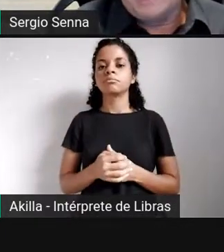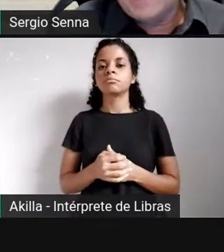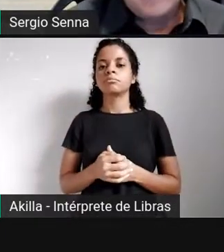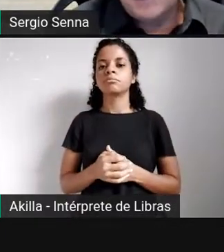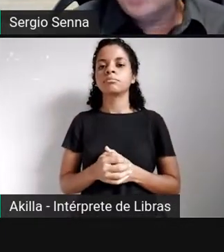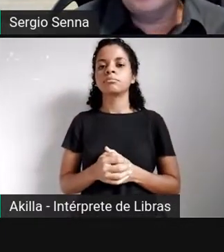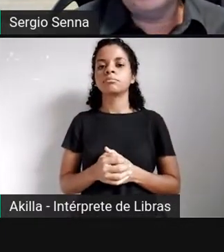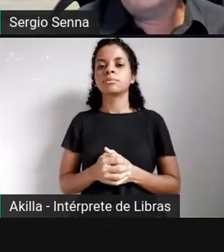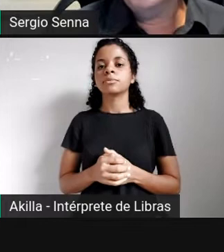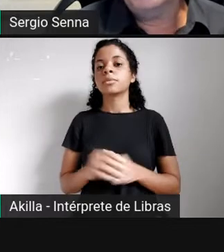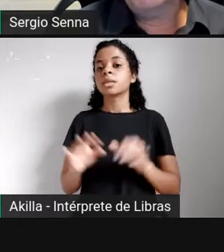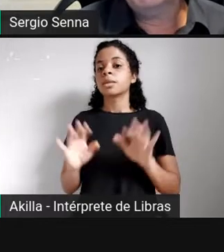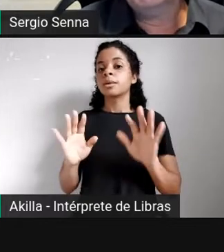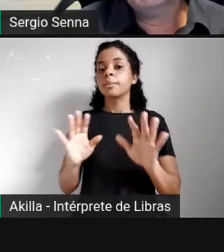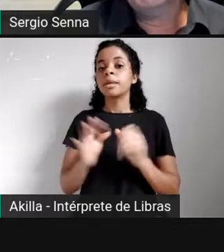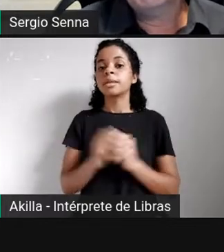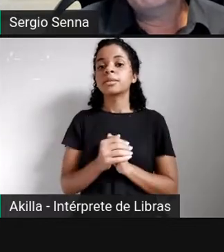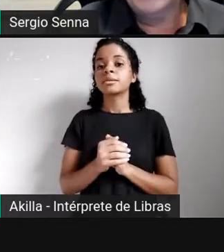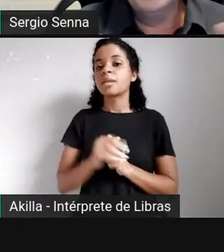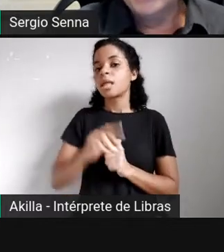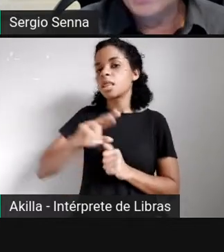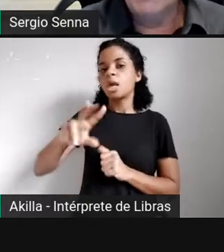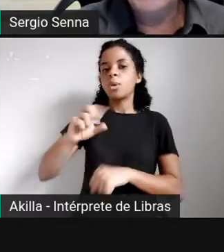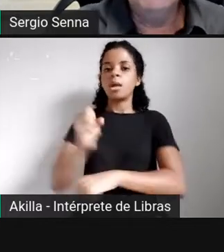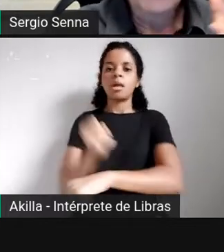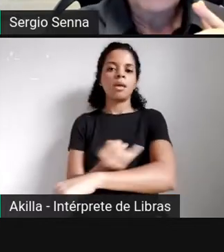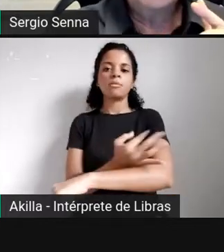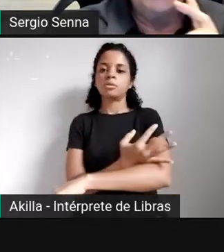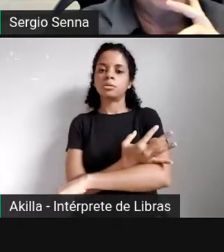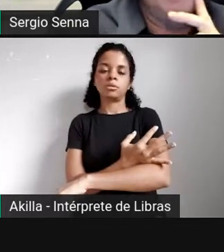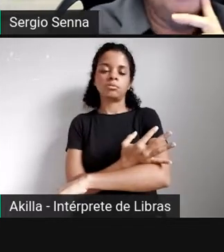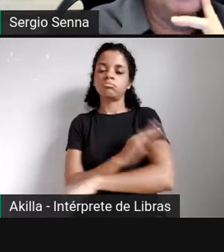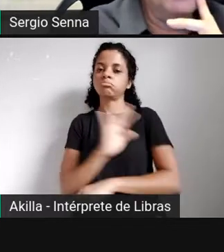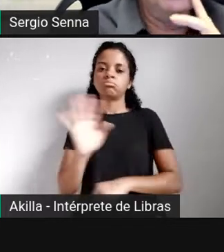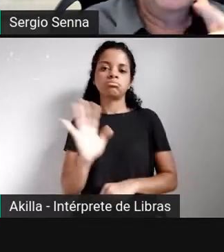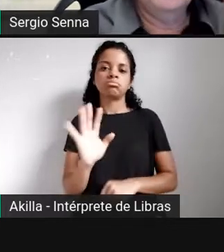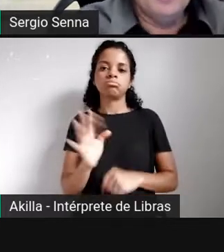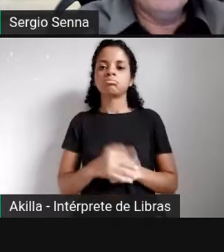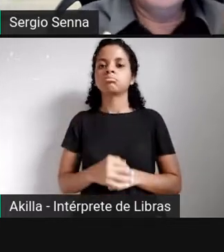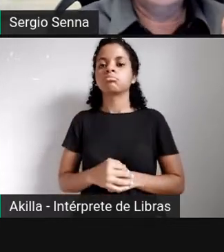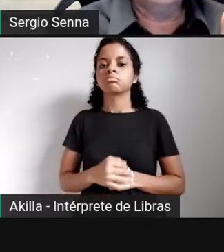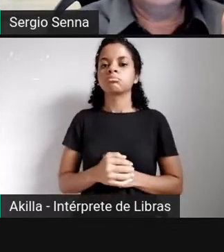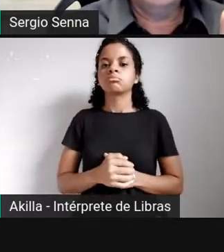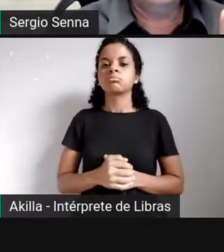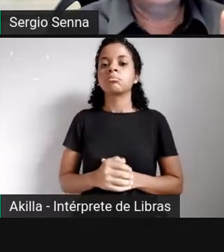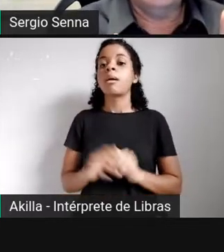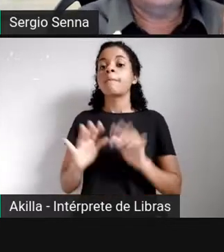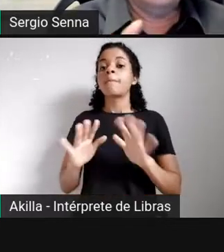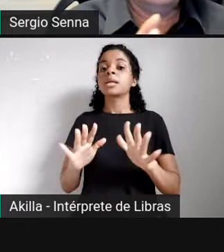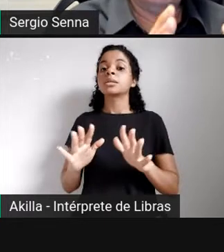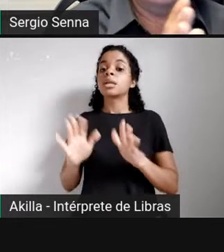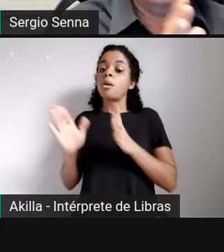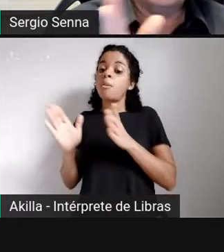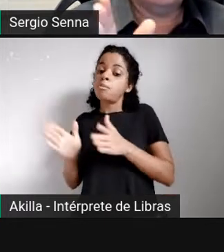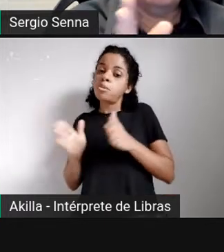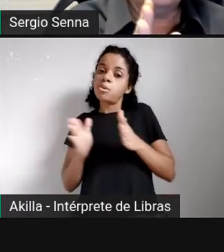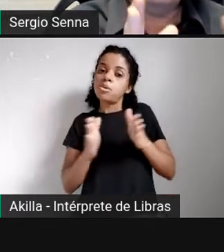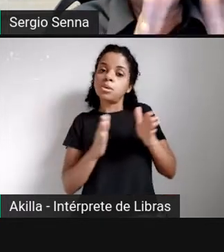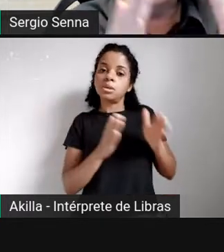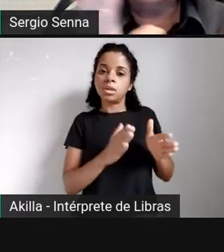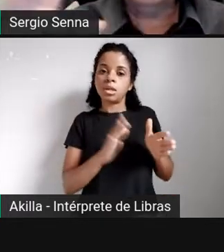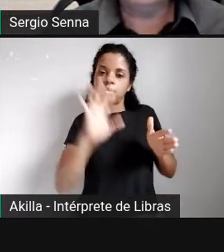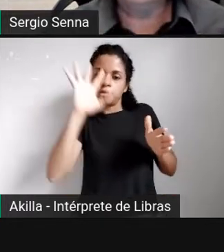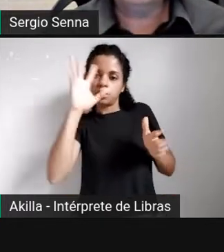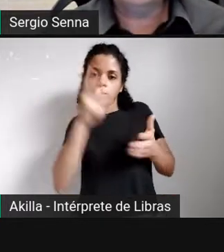Mas nada disso é emoção. Nada disso é emoção. No entanto, no processo decisório, vocês estão vendo? Tem a